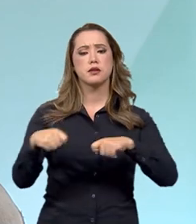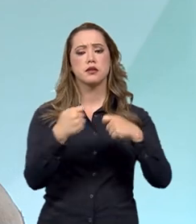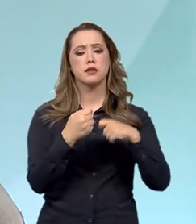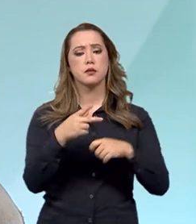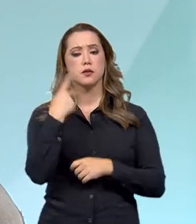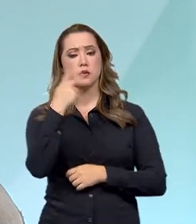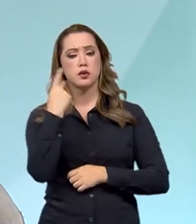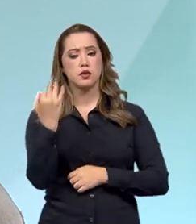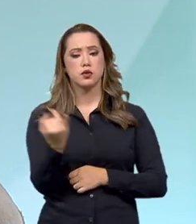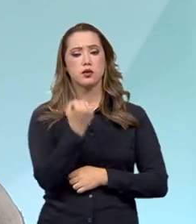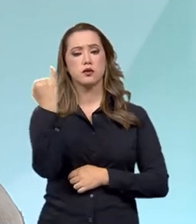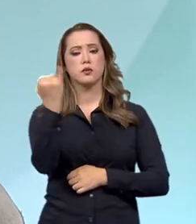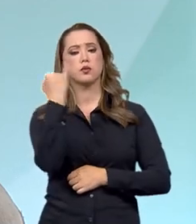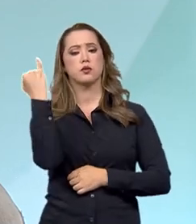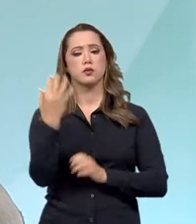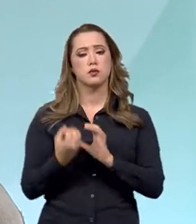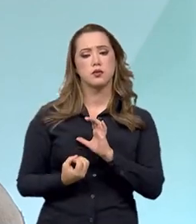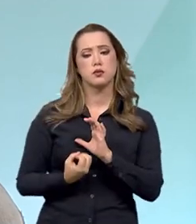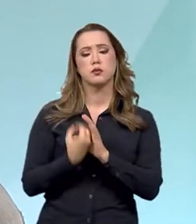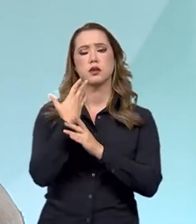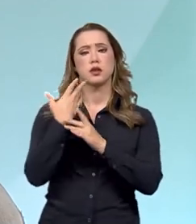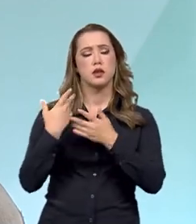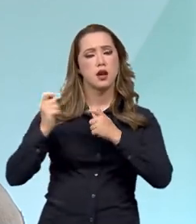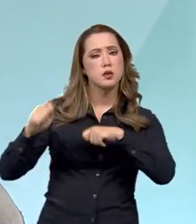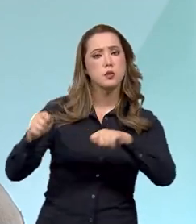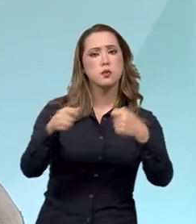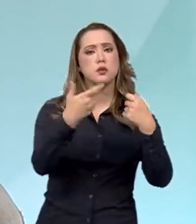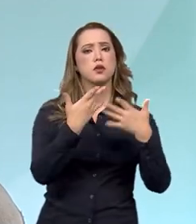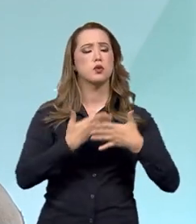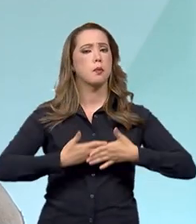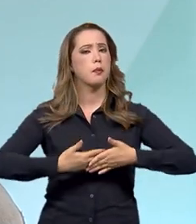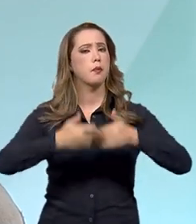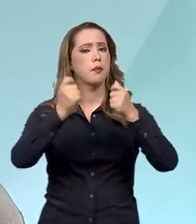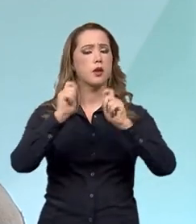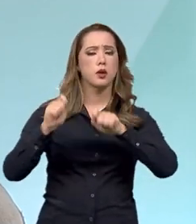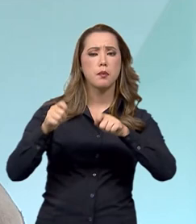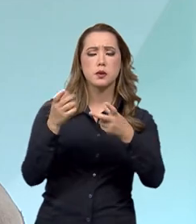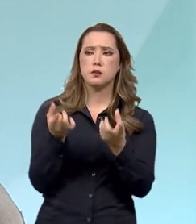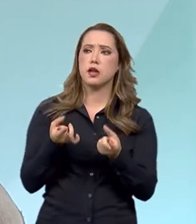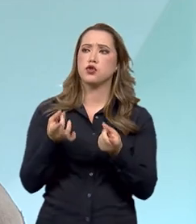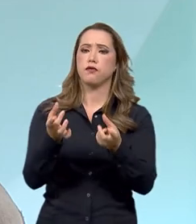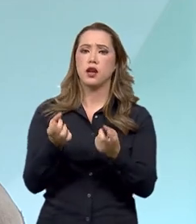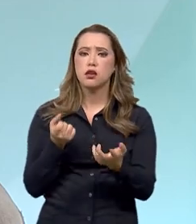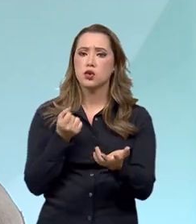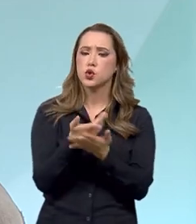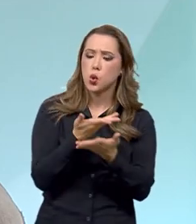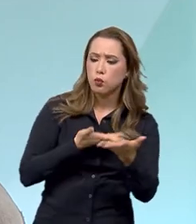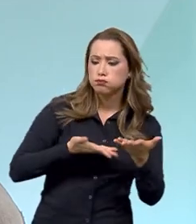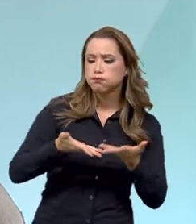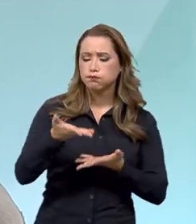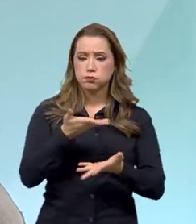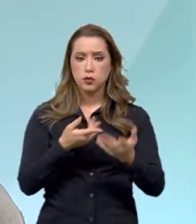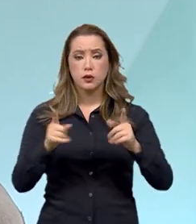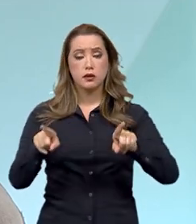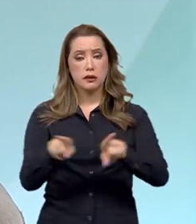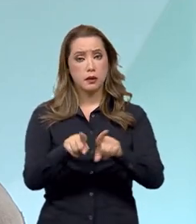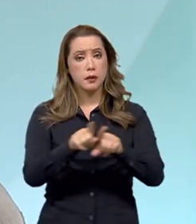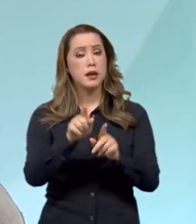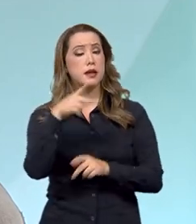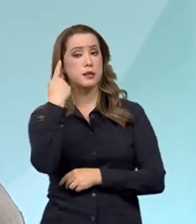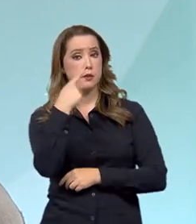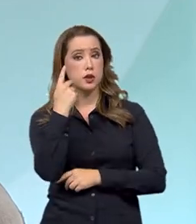tanto para criar uma infraestrutura a fim de melhorar o ambiente de negócio, como também as políticas